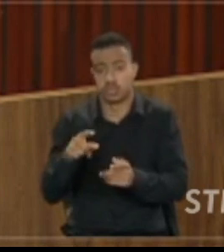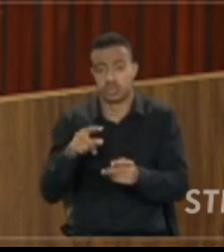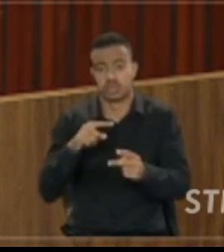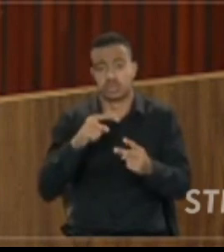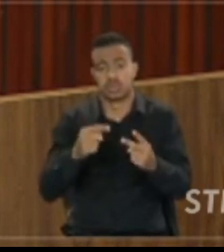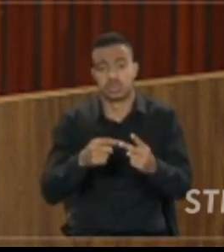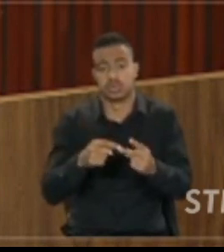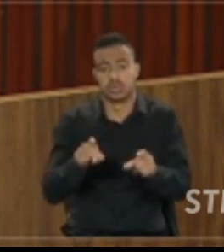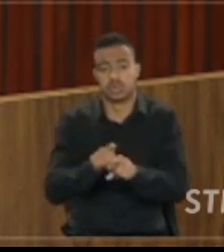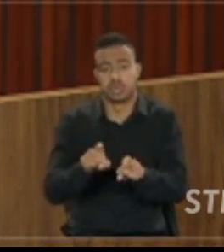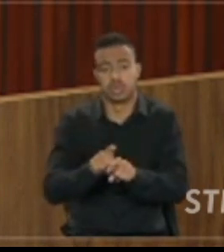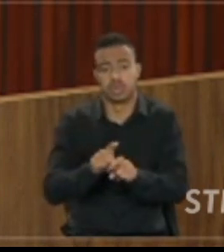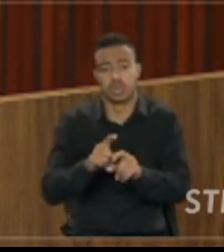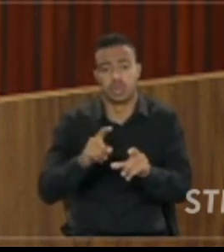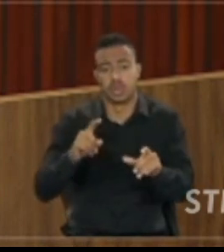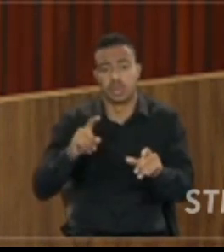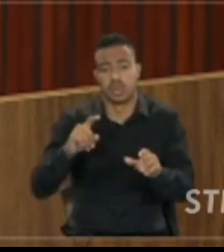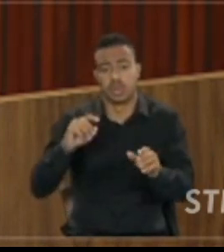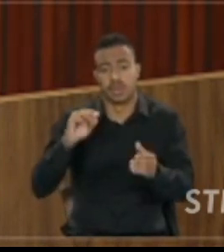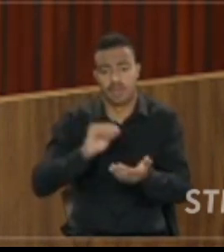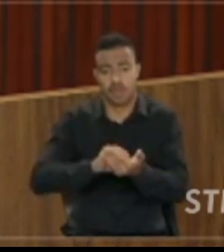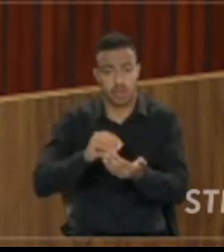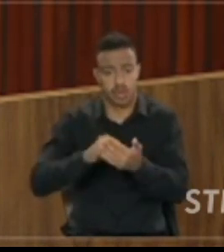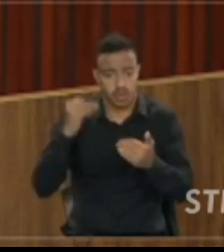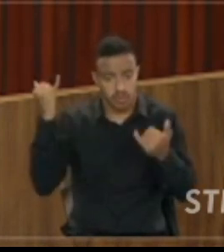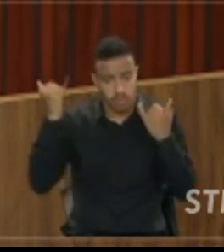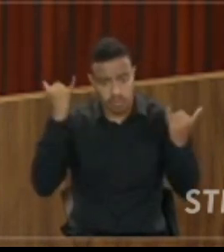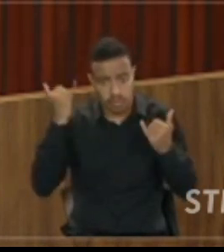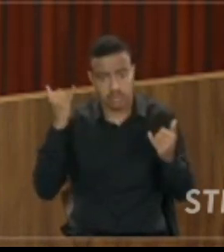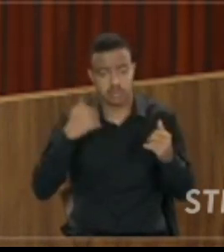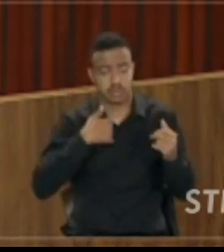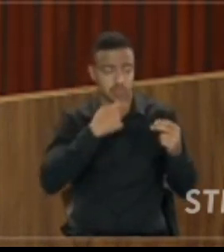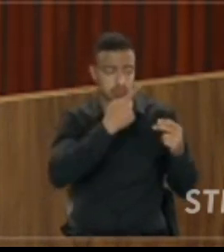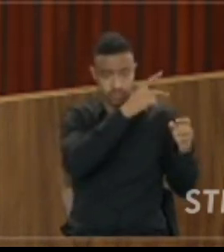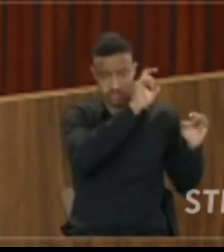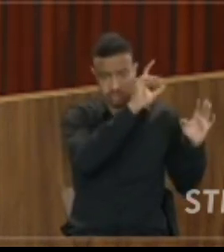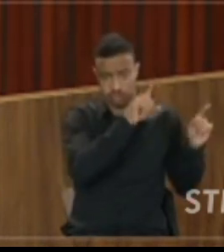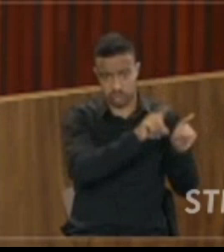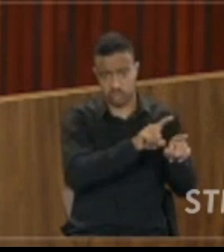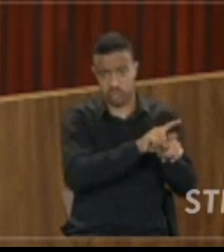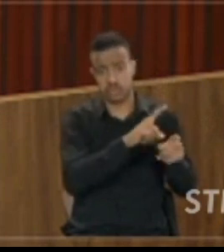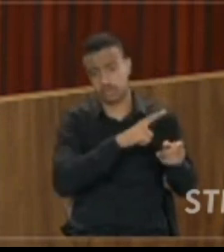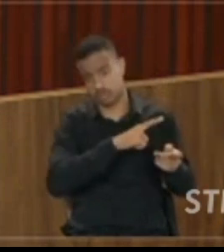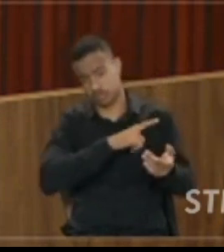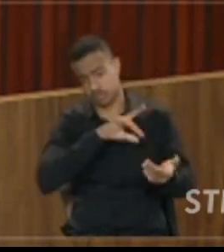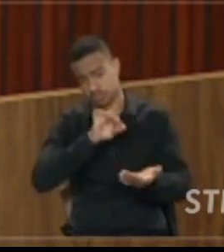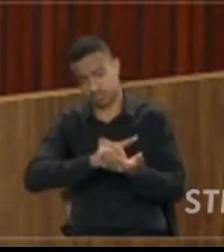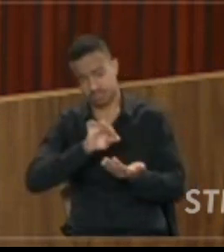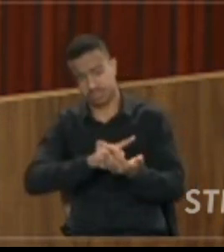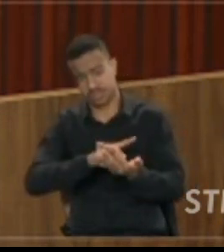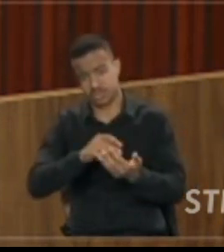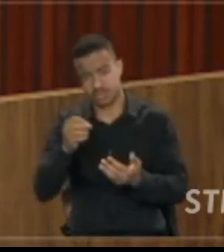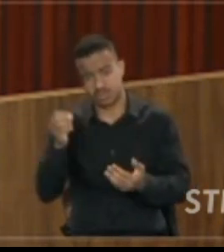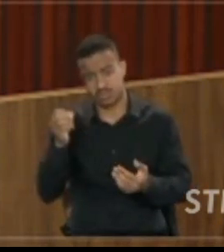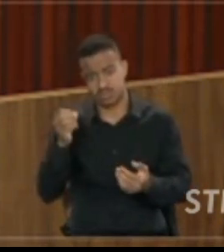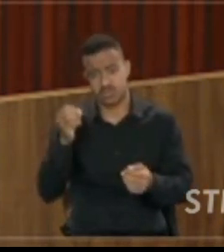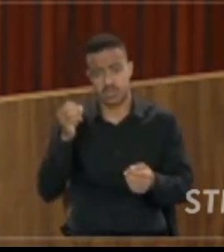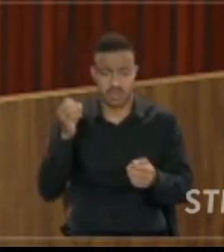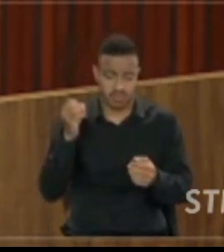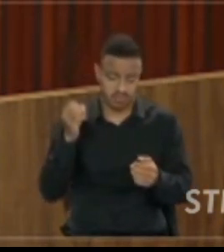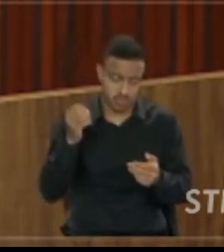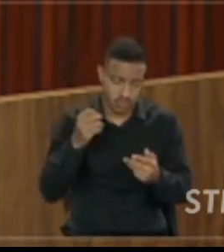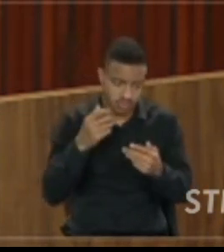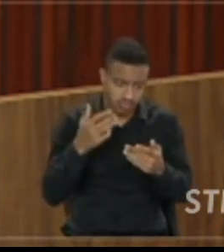Dois, porque nos casos de desinformação que eu suspendi, vou a silêncio também, houve realmente uma construção de uma narrativa fraudulenta,